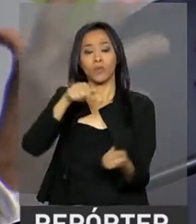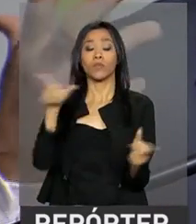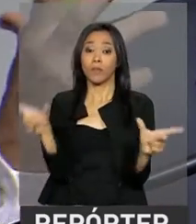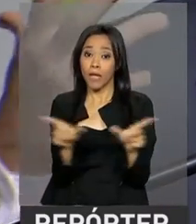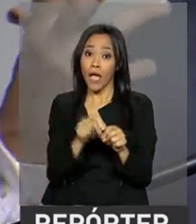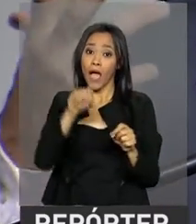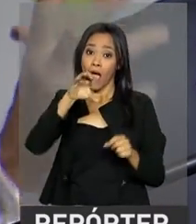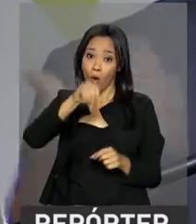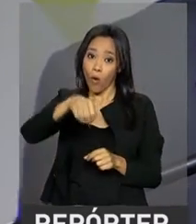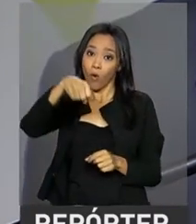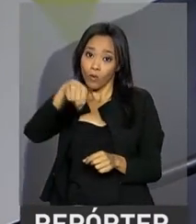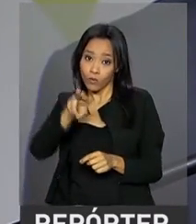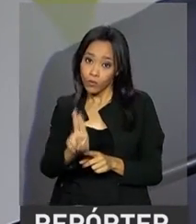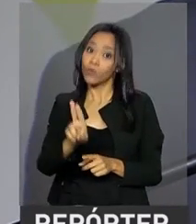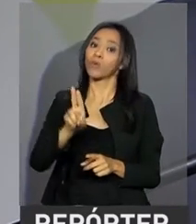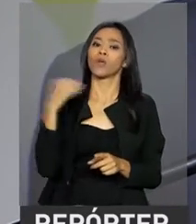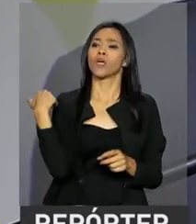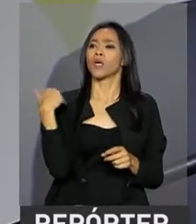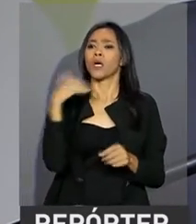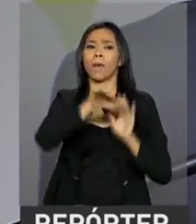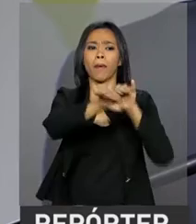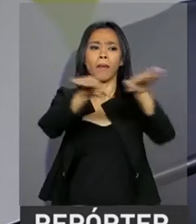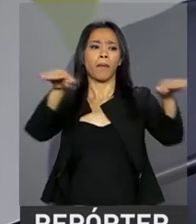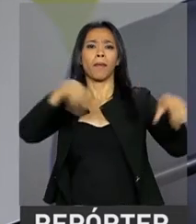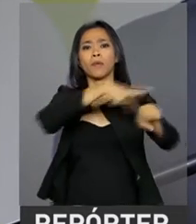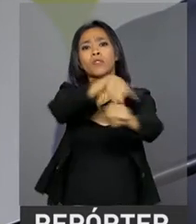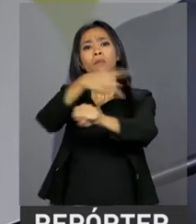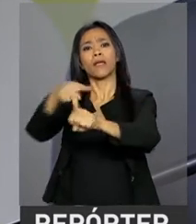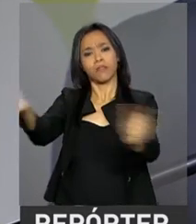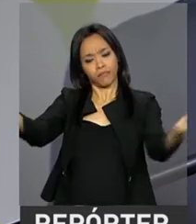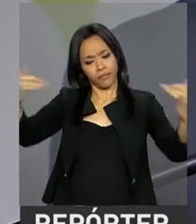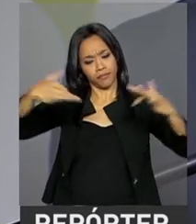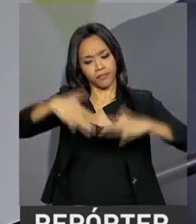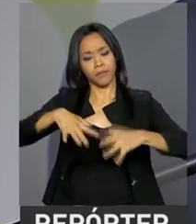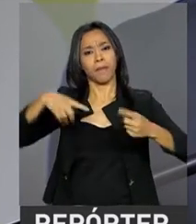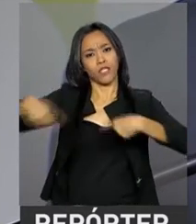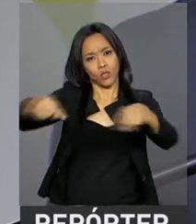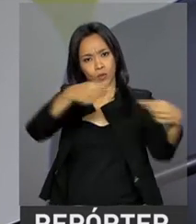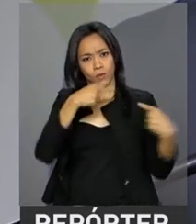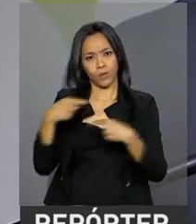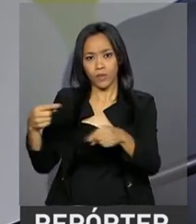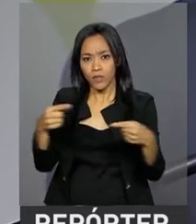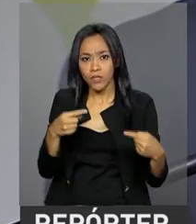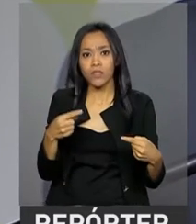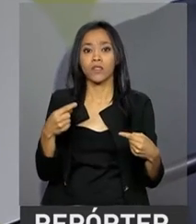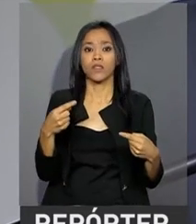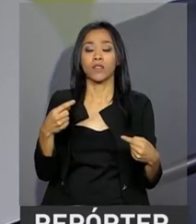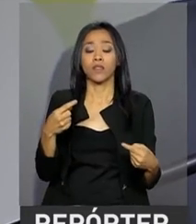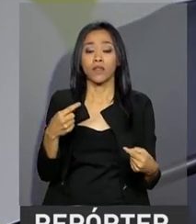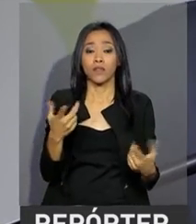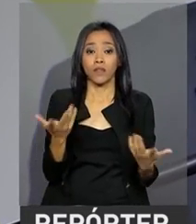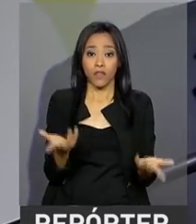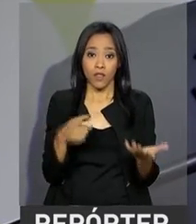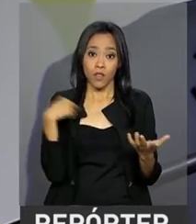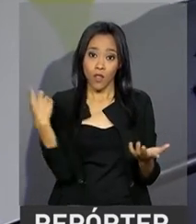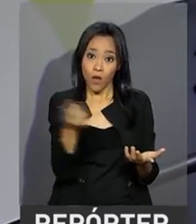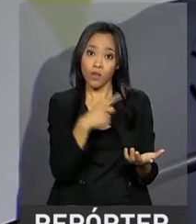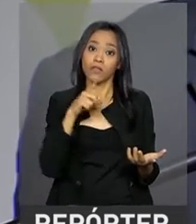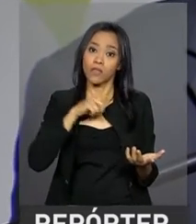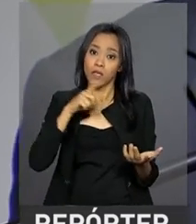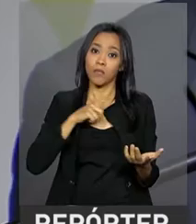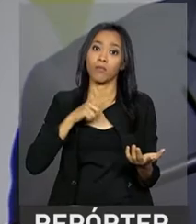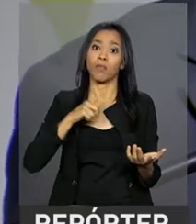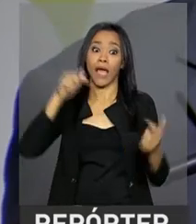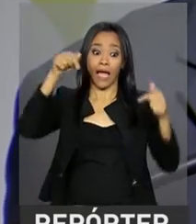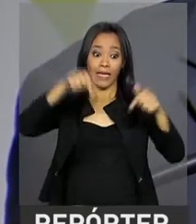mobiliza todas as nações do planeta para discutir. Nós tínhamos a obrigação de trazer para essa região,